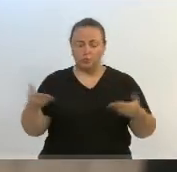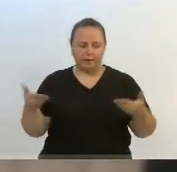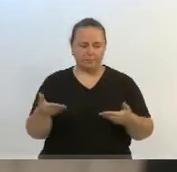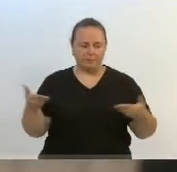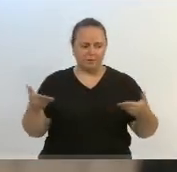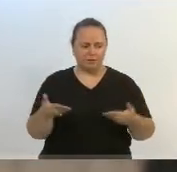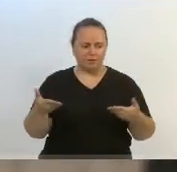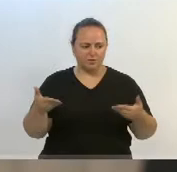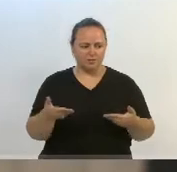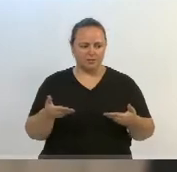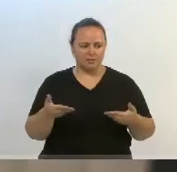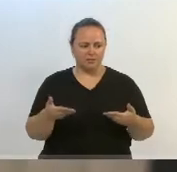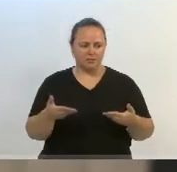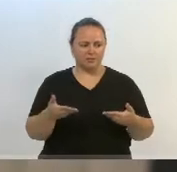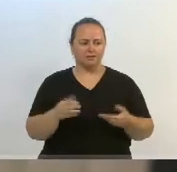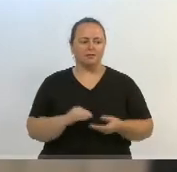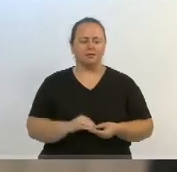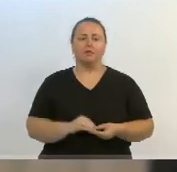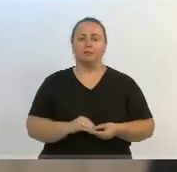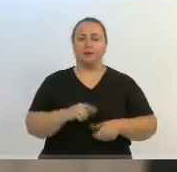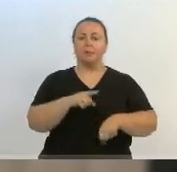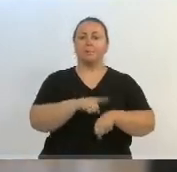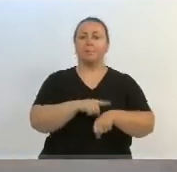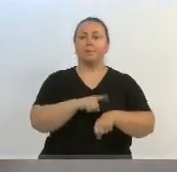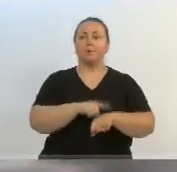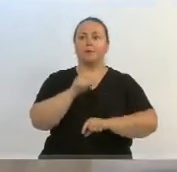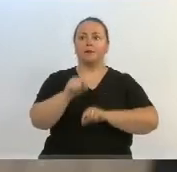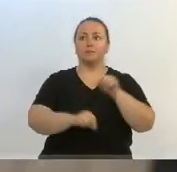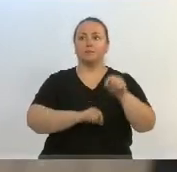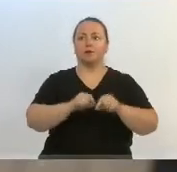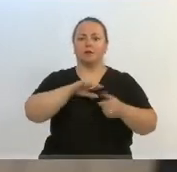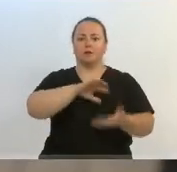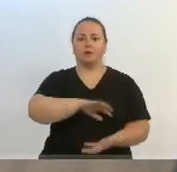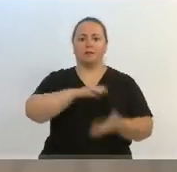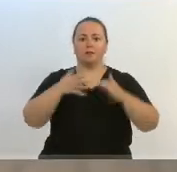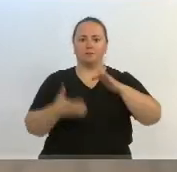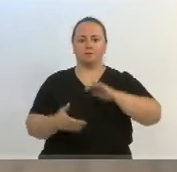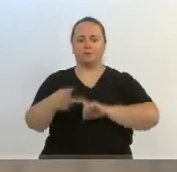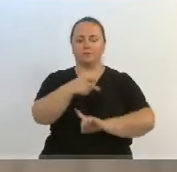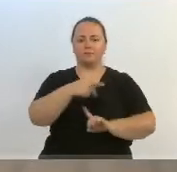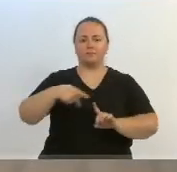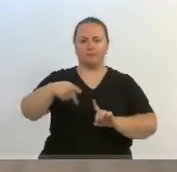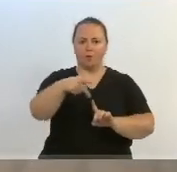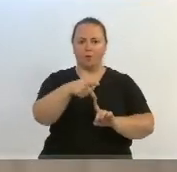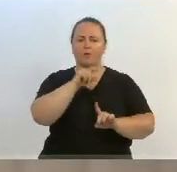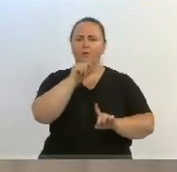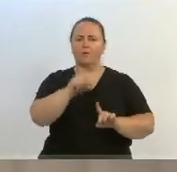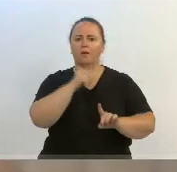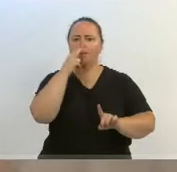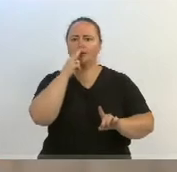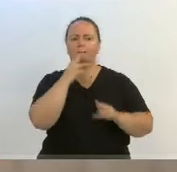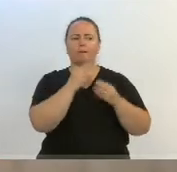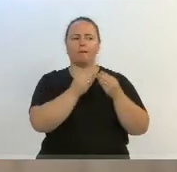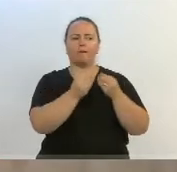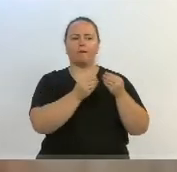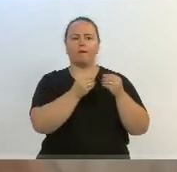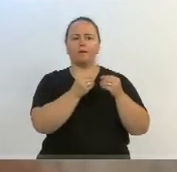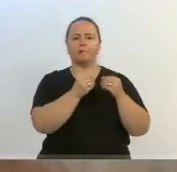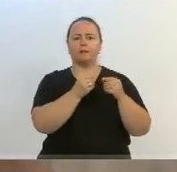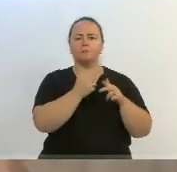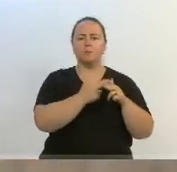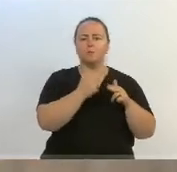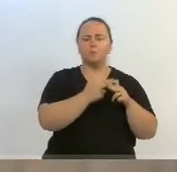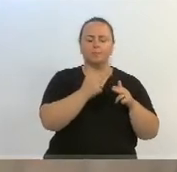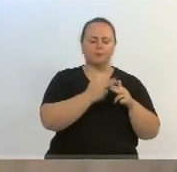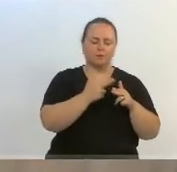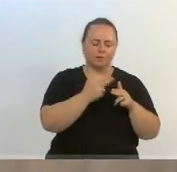que vem bem no momento onde está se apresentando a reforma da Previdência no Congresso, não sirva para abafar esse fato